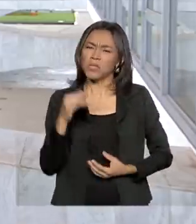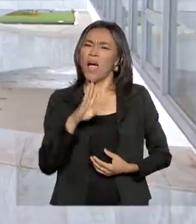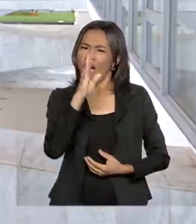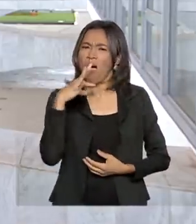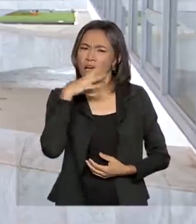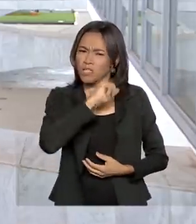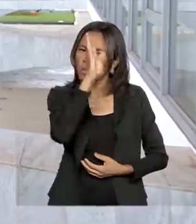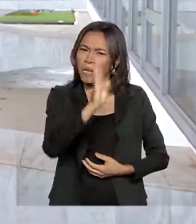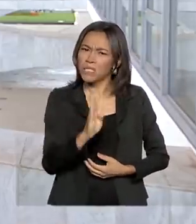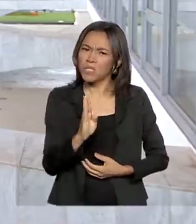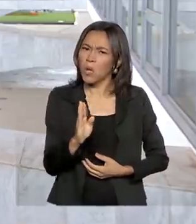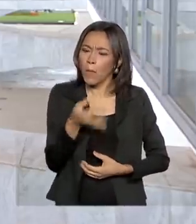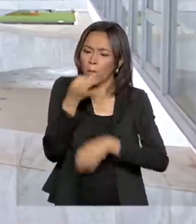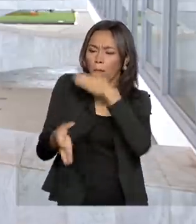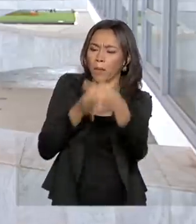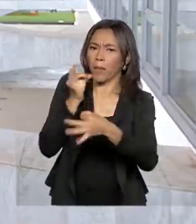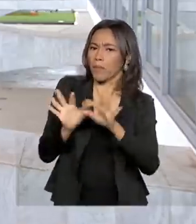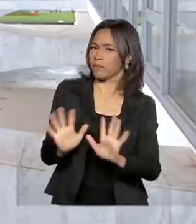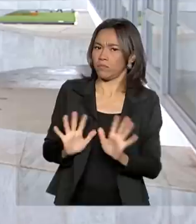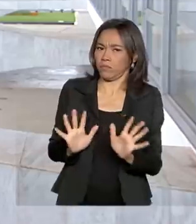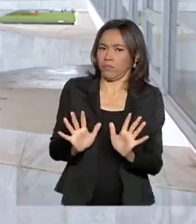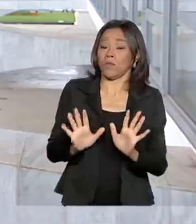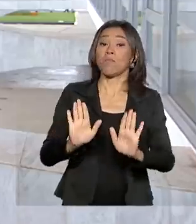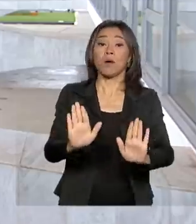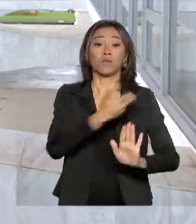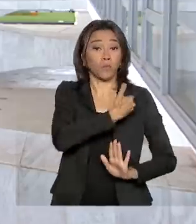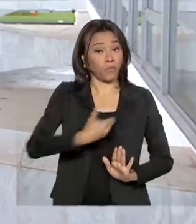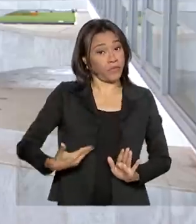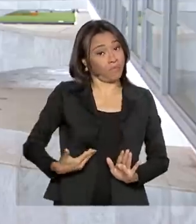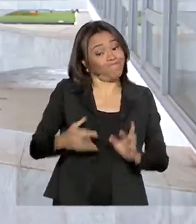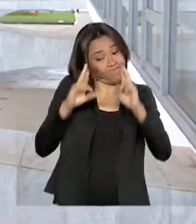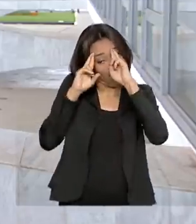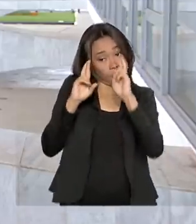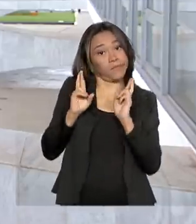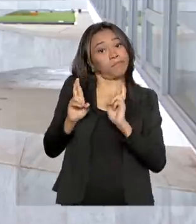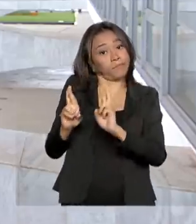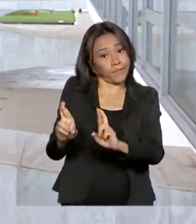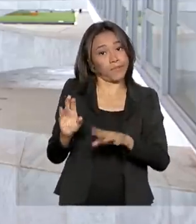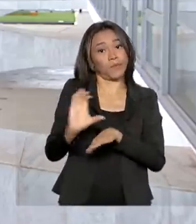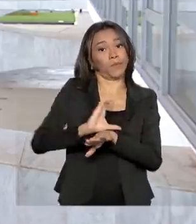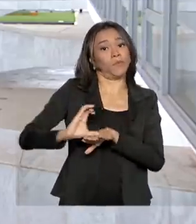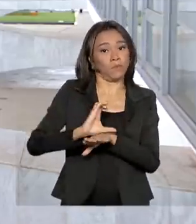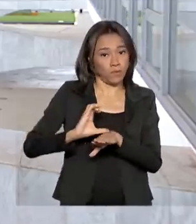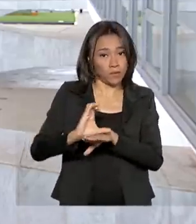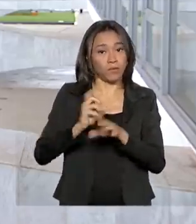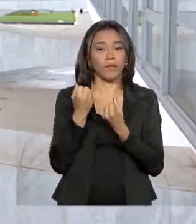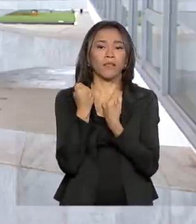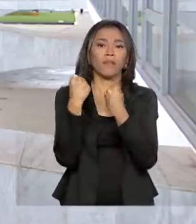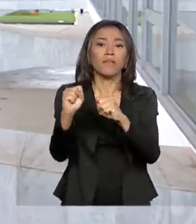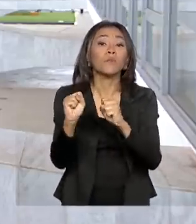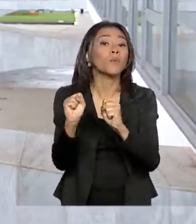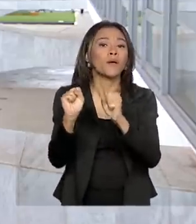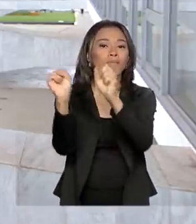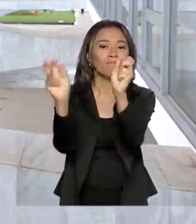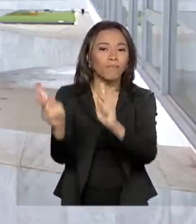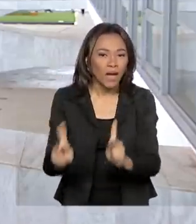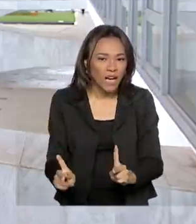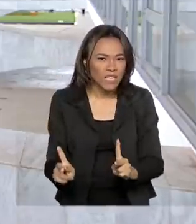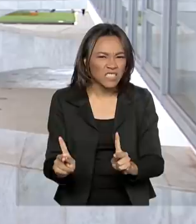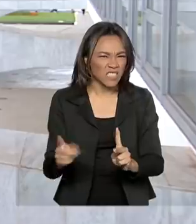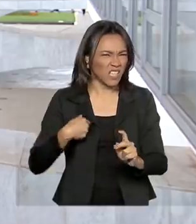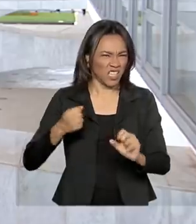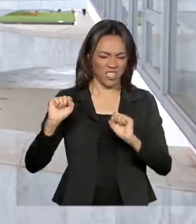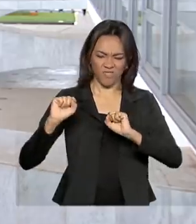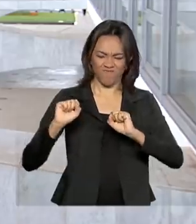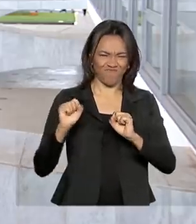nessa questão, mas que o governo se posiciona respeitando a Constituição, que defende a paz e repudia o